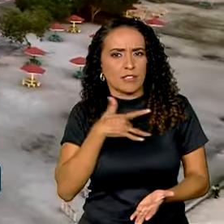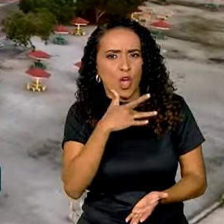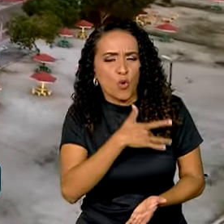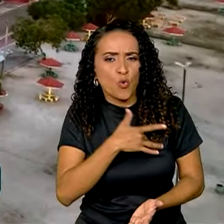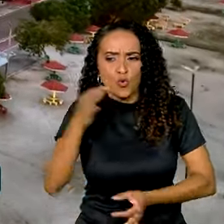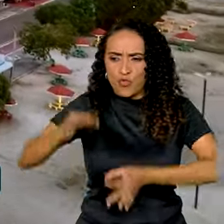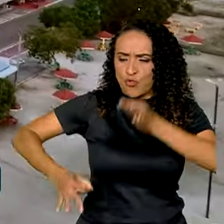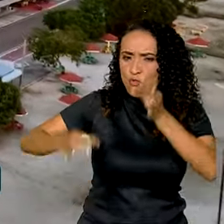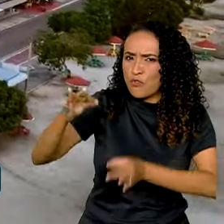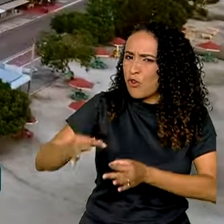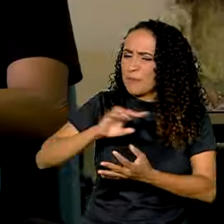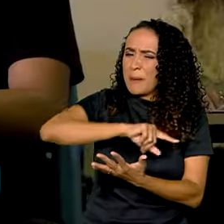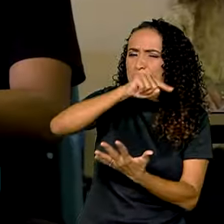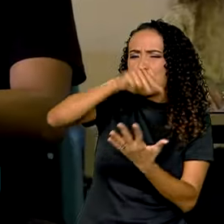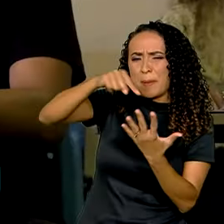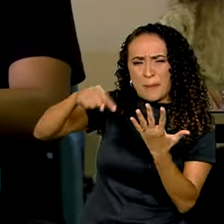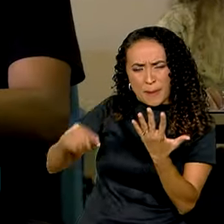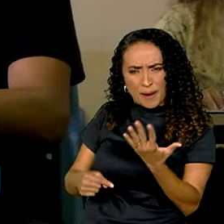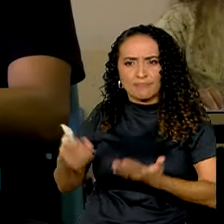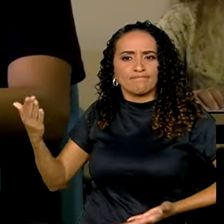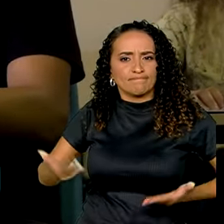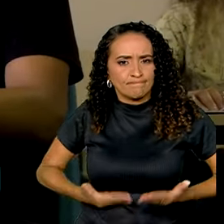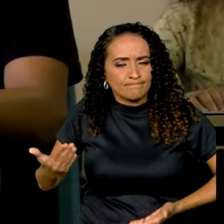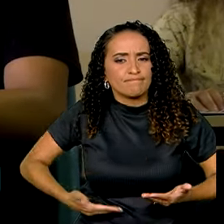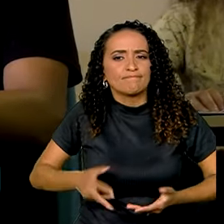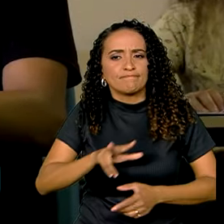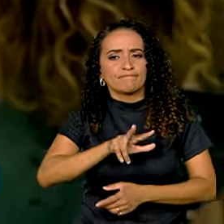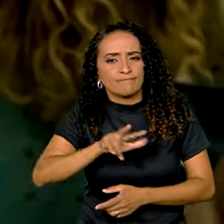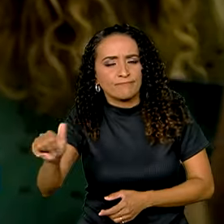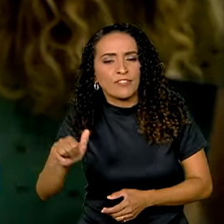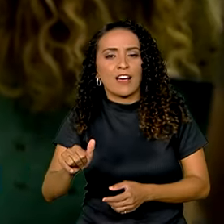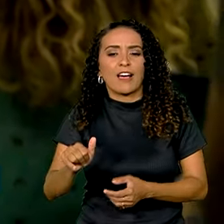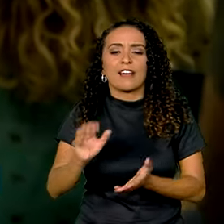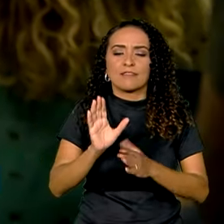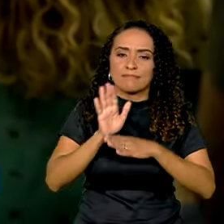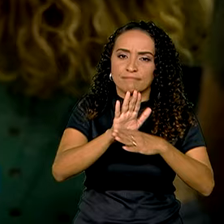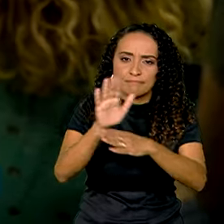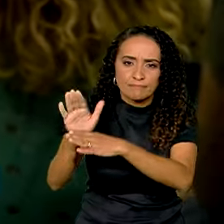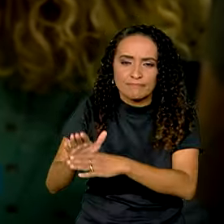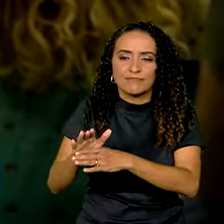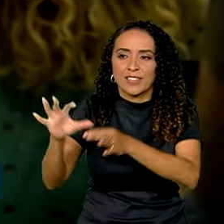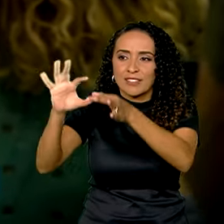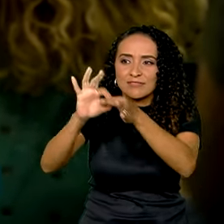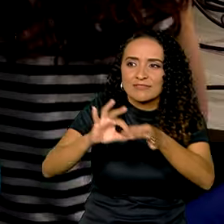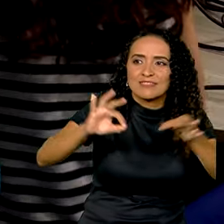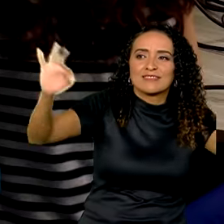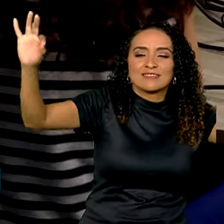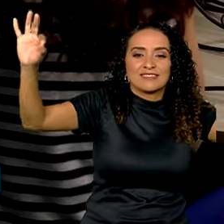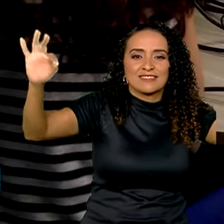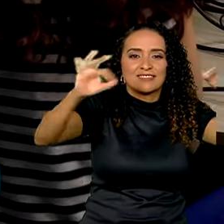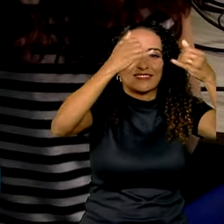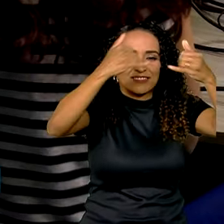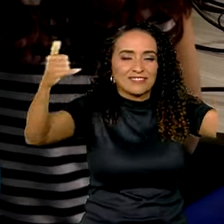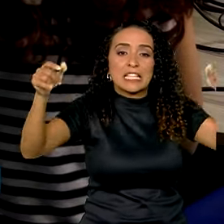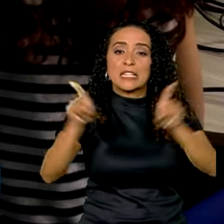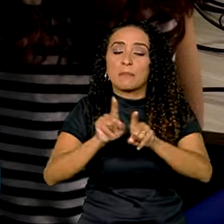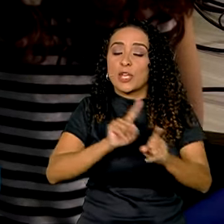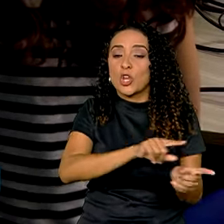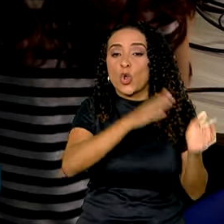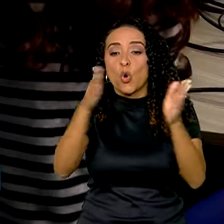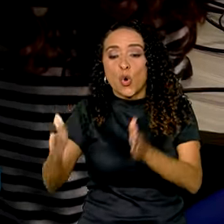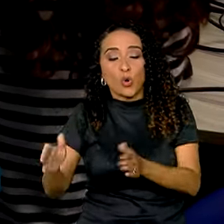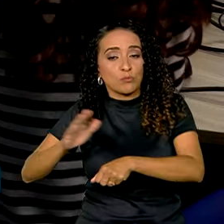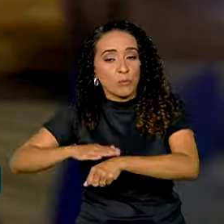fóruns, enfim. Uma série de serviços públicos serão beneficiados por essas redes metropolitanas e num segundo momento,